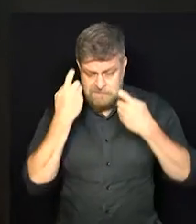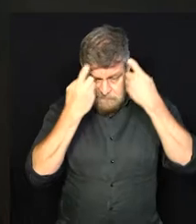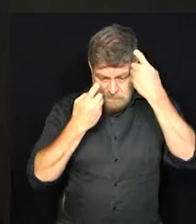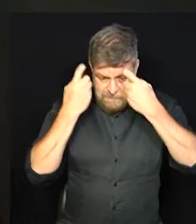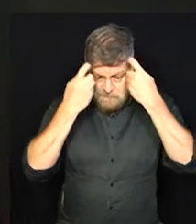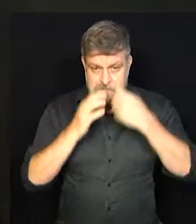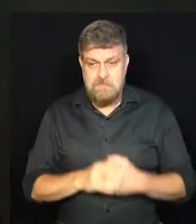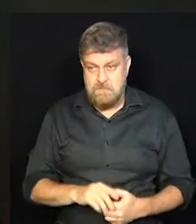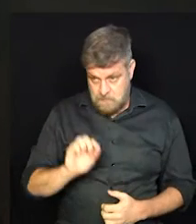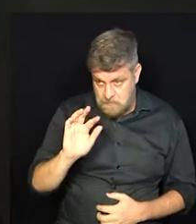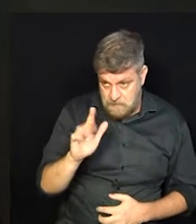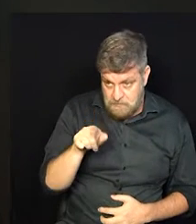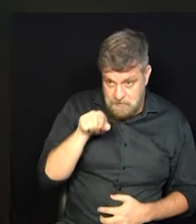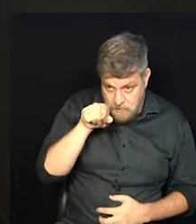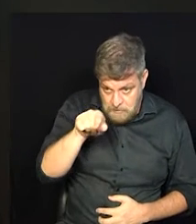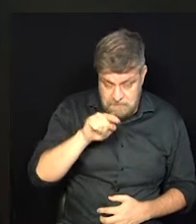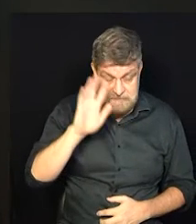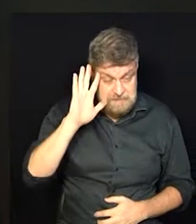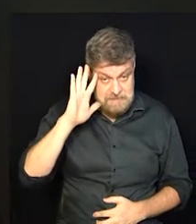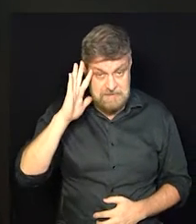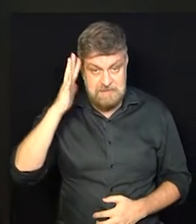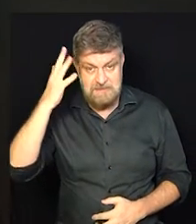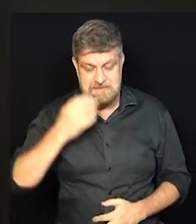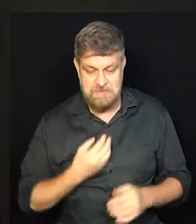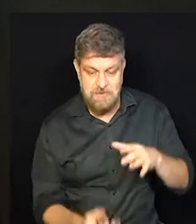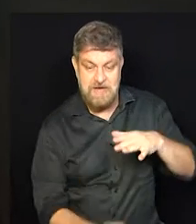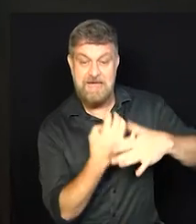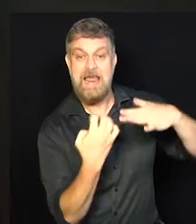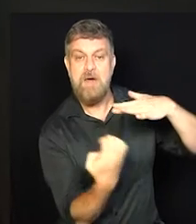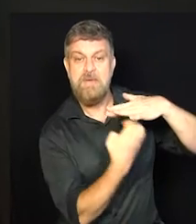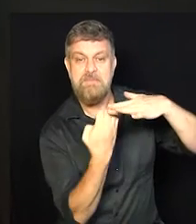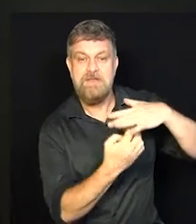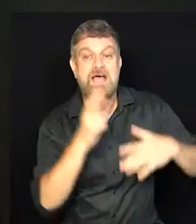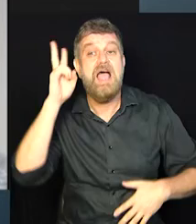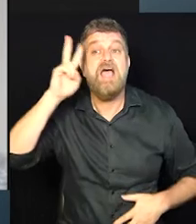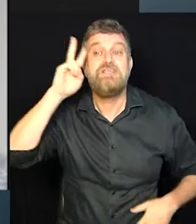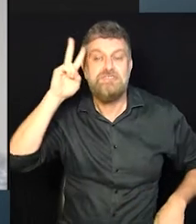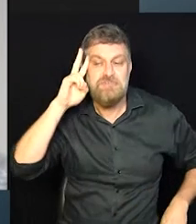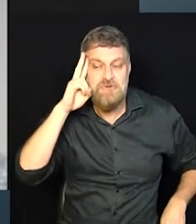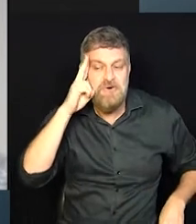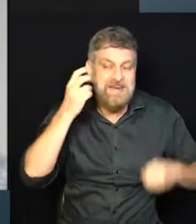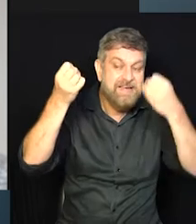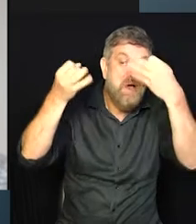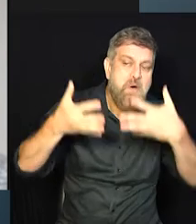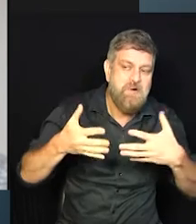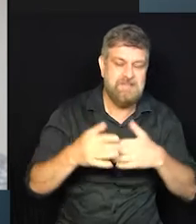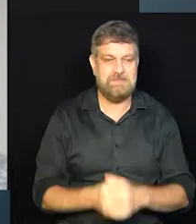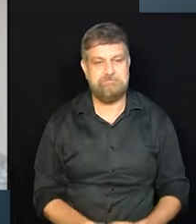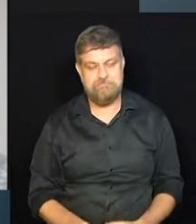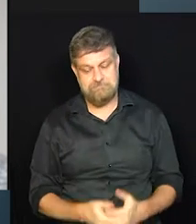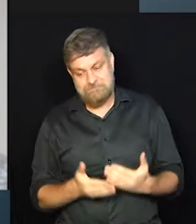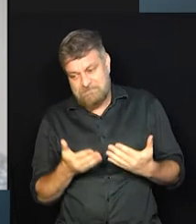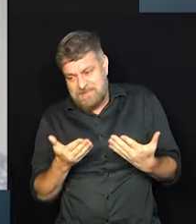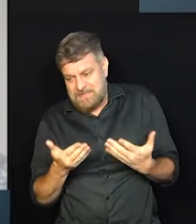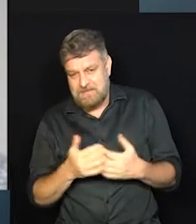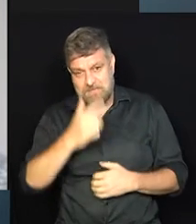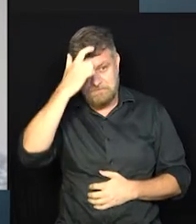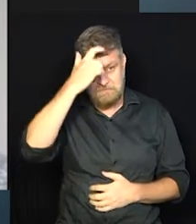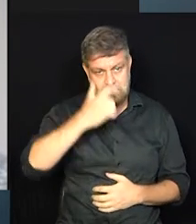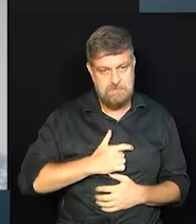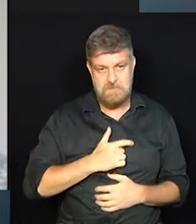foi isso que aconteceu com você quando você decidiu empreender? Conta a sua história. É, na verdade, assim, eu